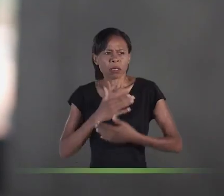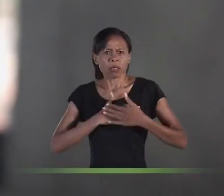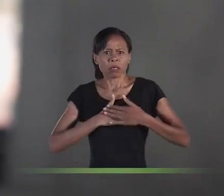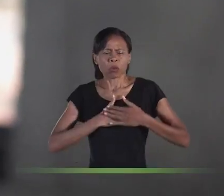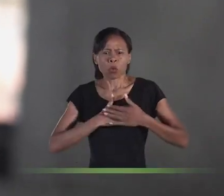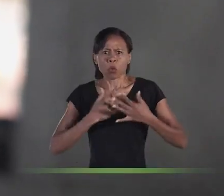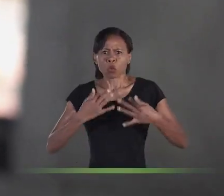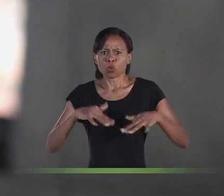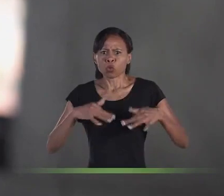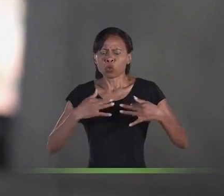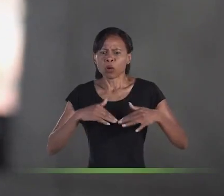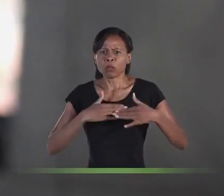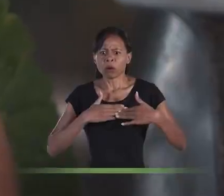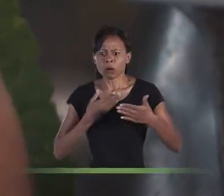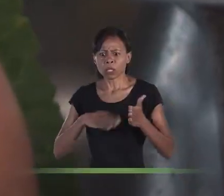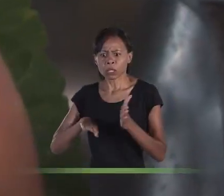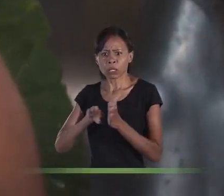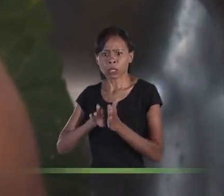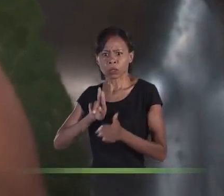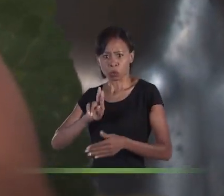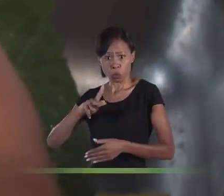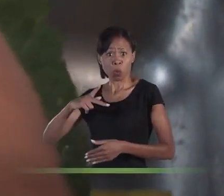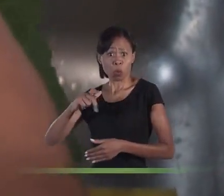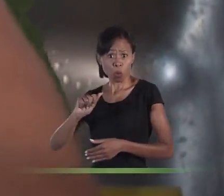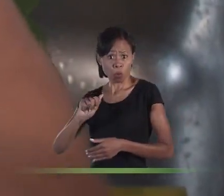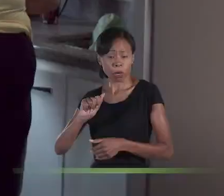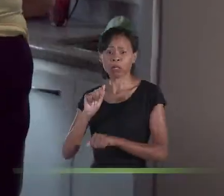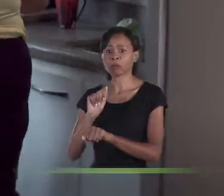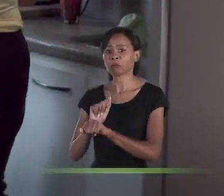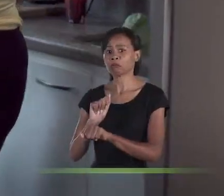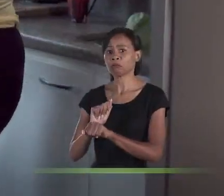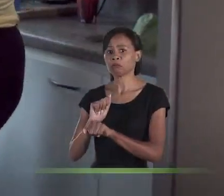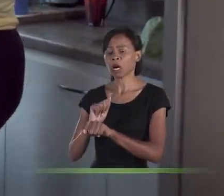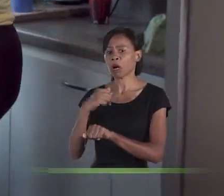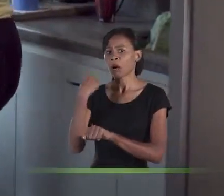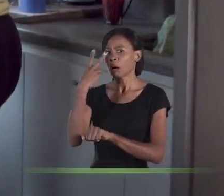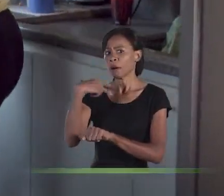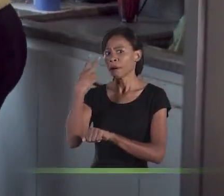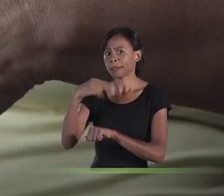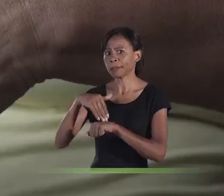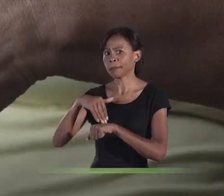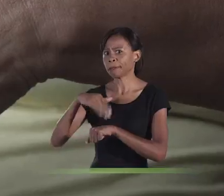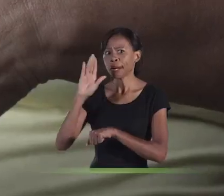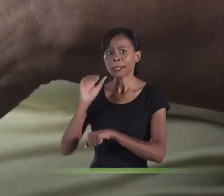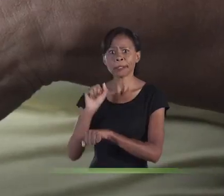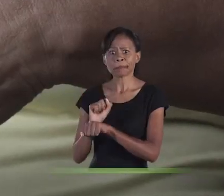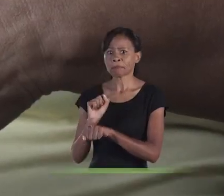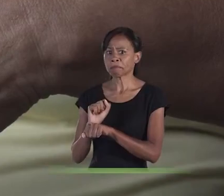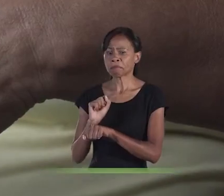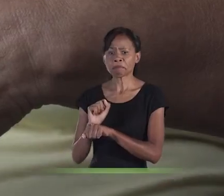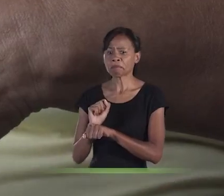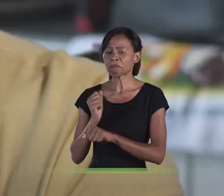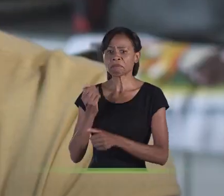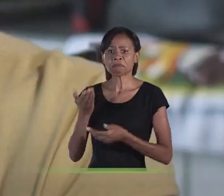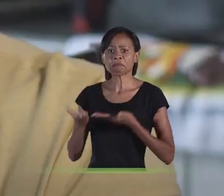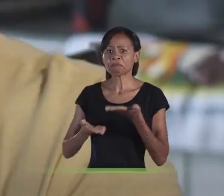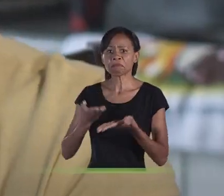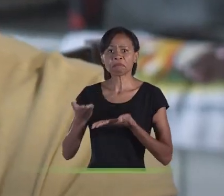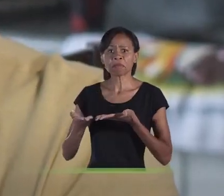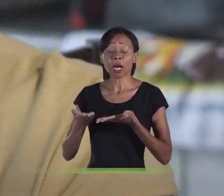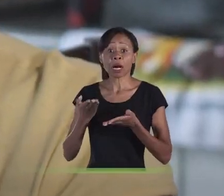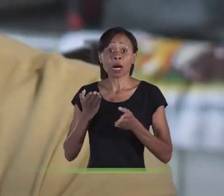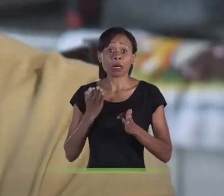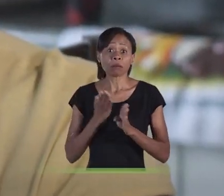e cheguei na UPA e eu fiquei aguardando. Mais de duas horas esperando para poder ser consultada, onde descobriram que eu